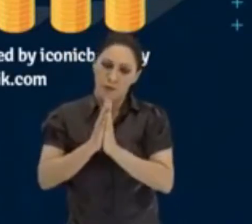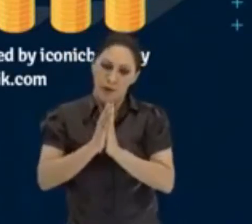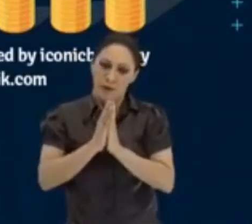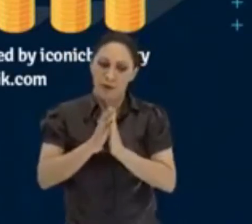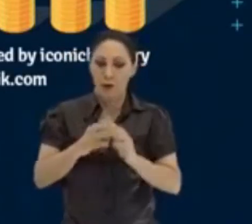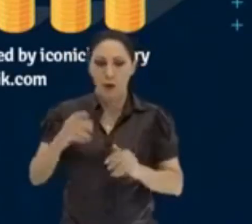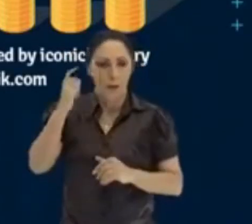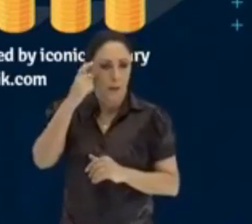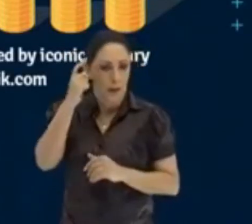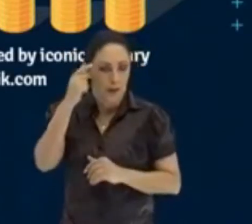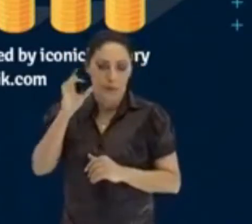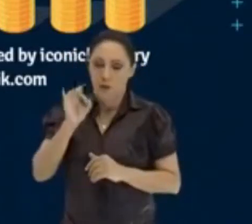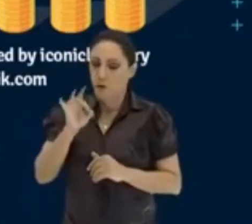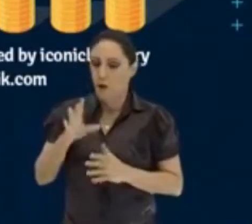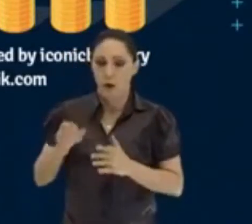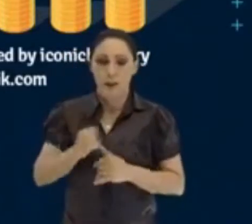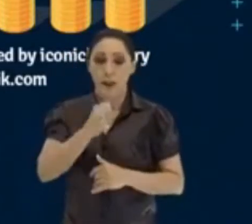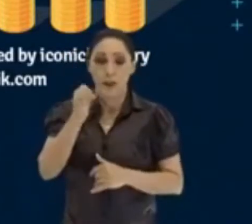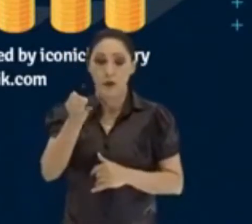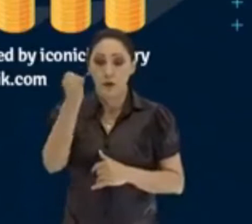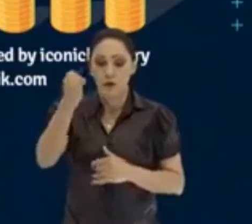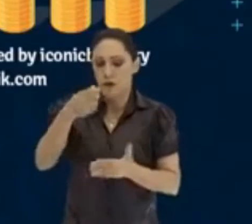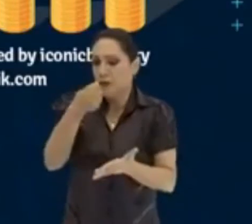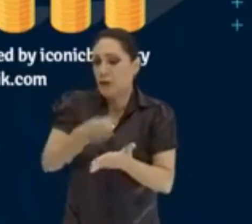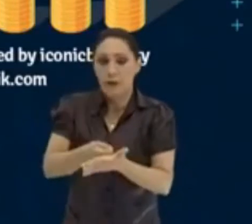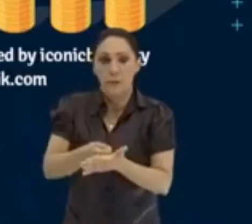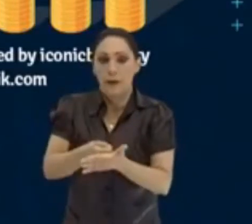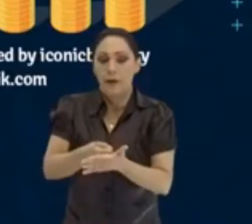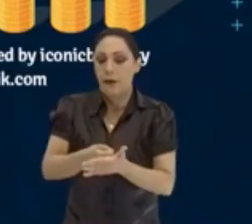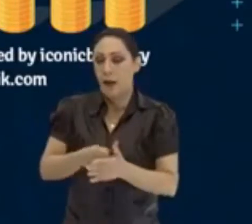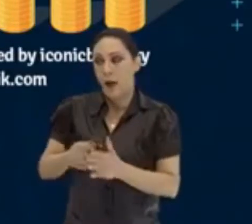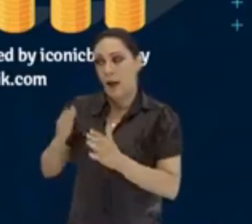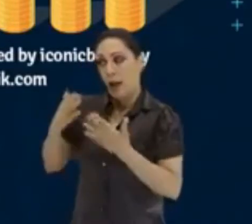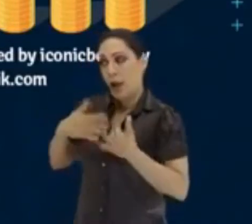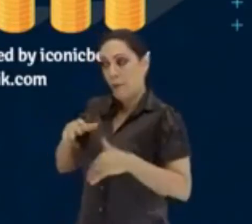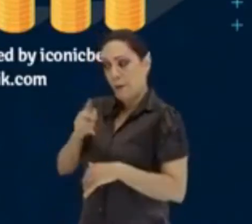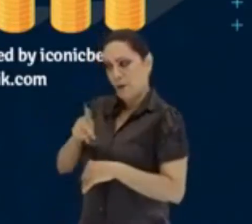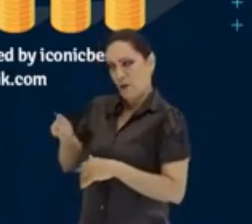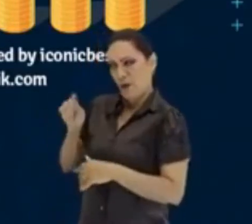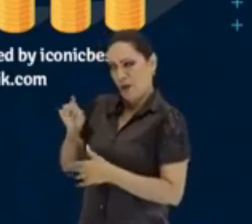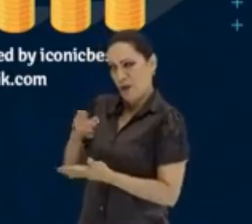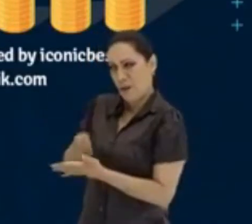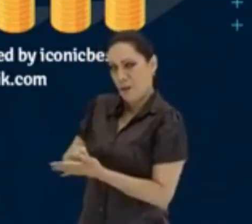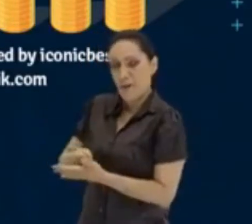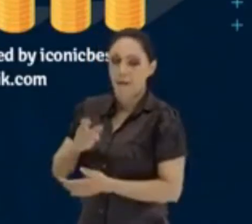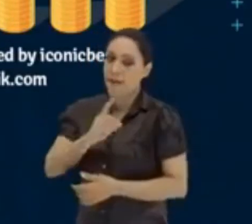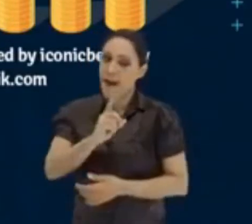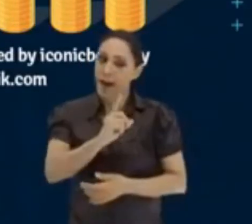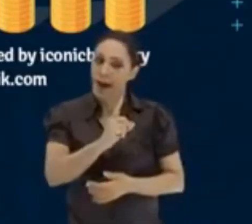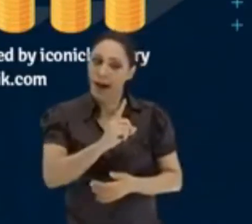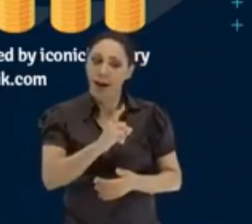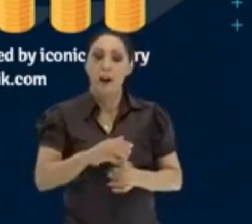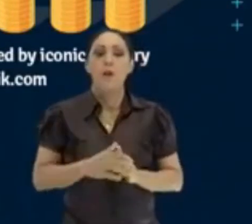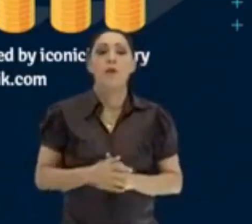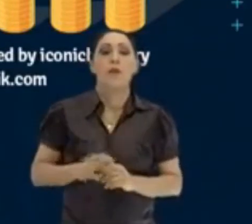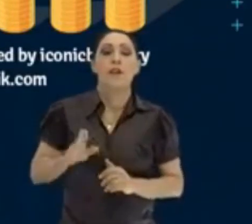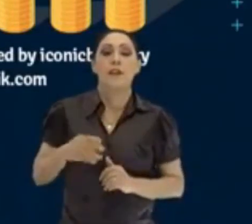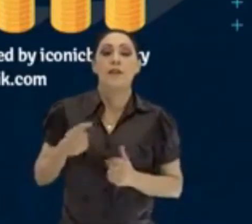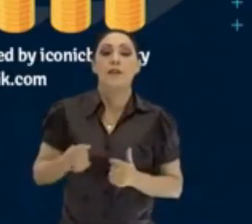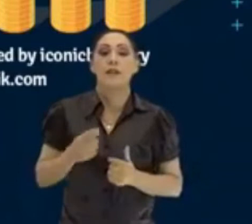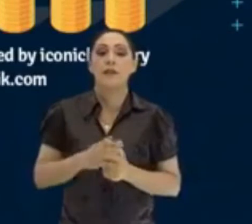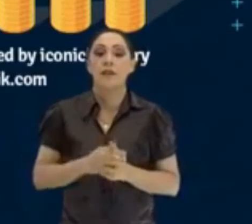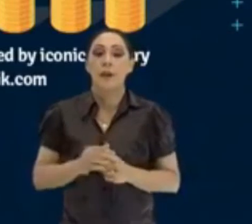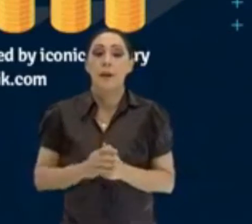não pense só que juros é aquilo que você paga. Ei, professor, juros é só aquilo que eu pago? Claro que não, gente. De repente, você